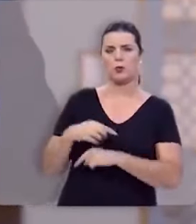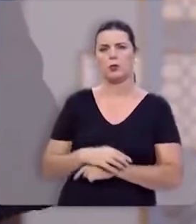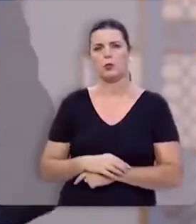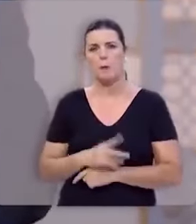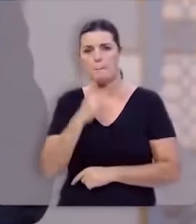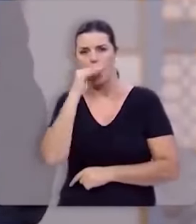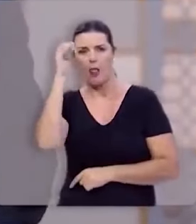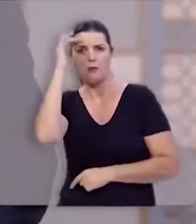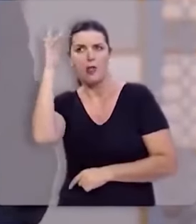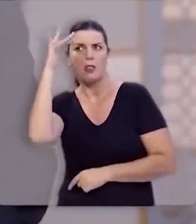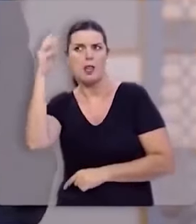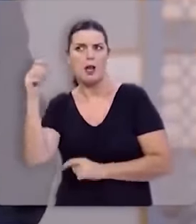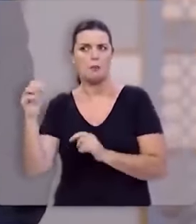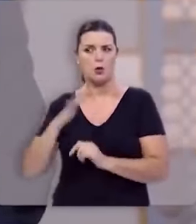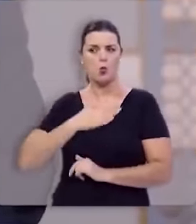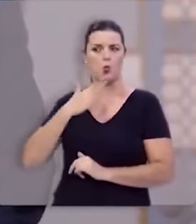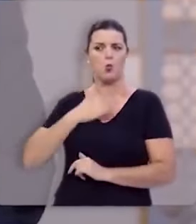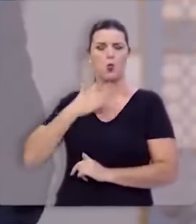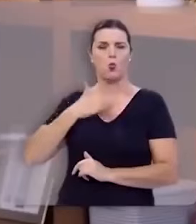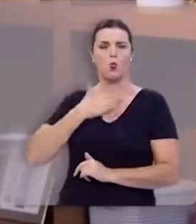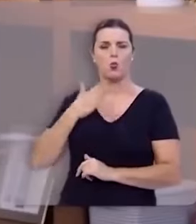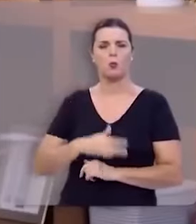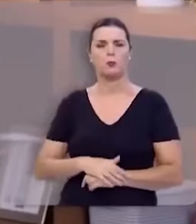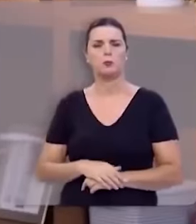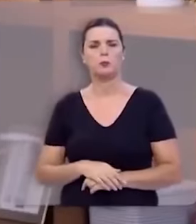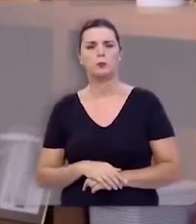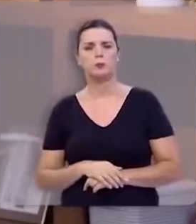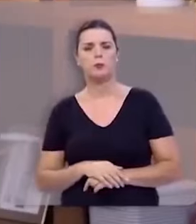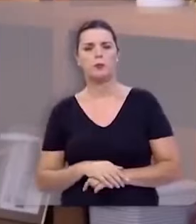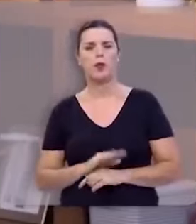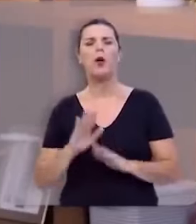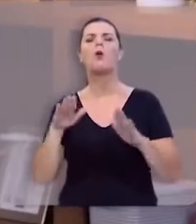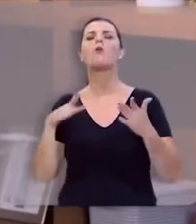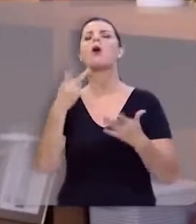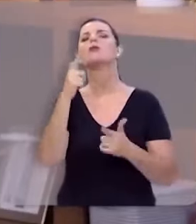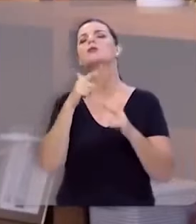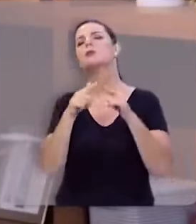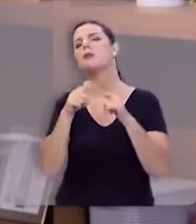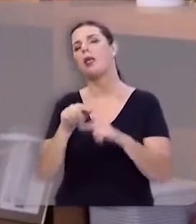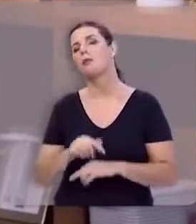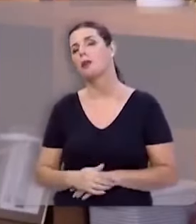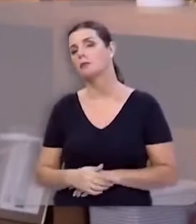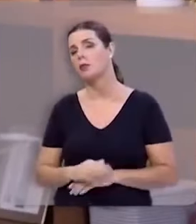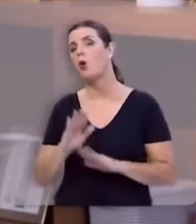para nos assustar quais são os seus gigantes?